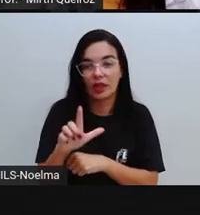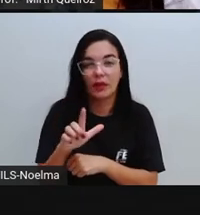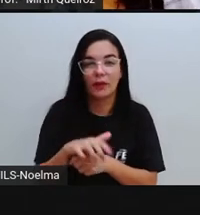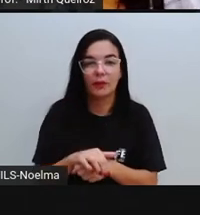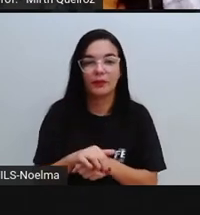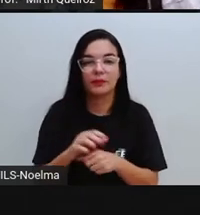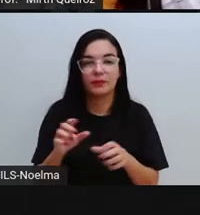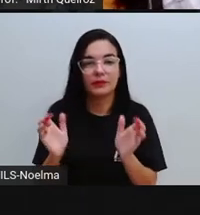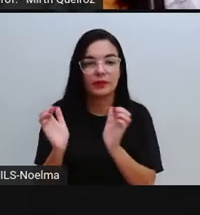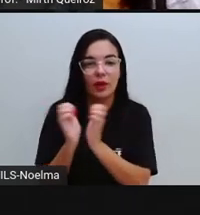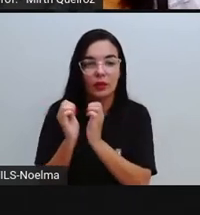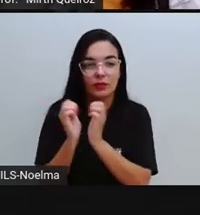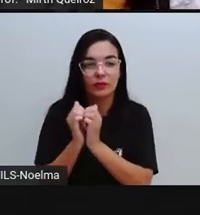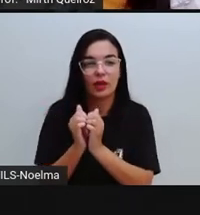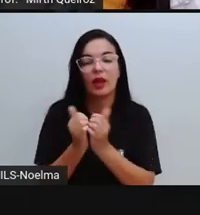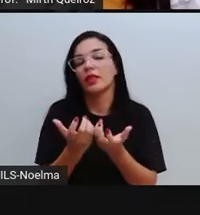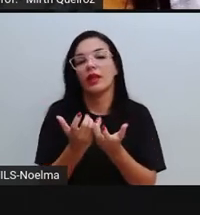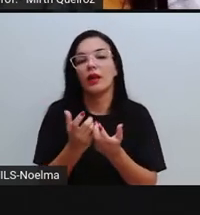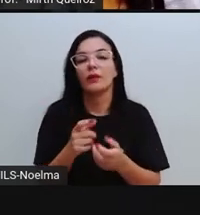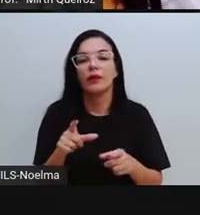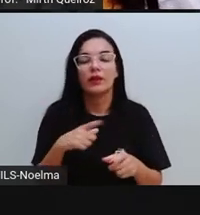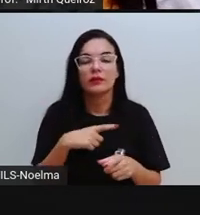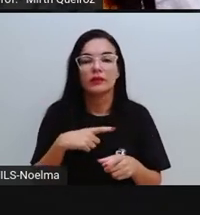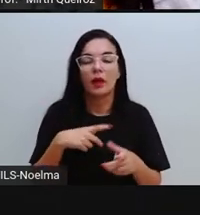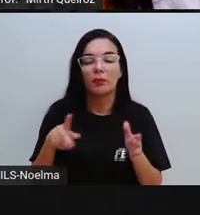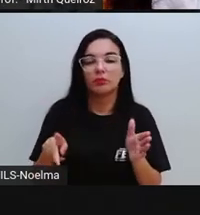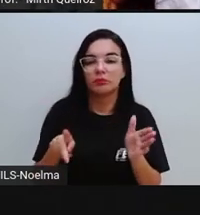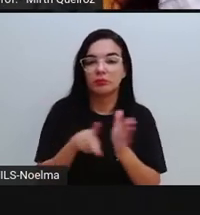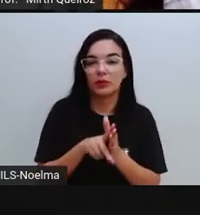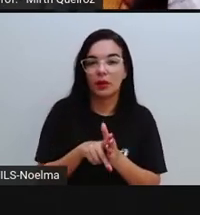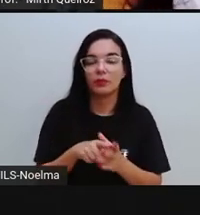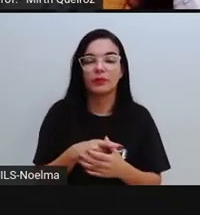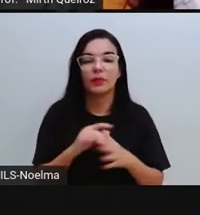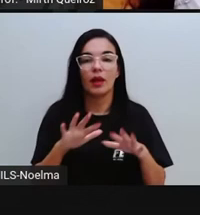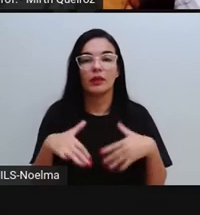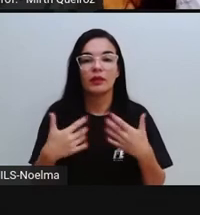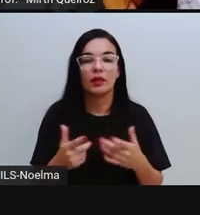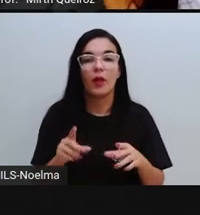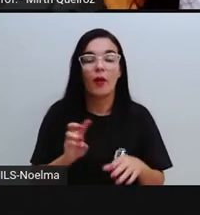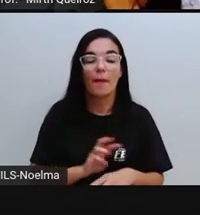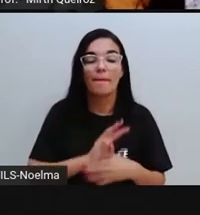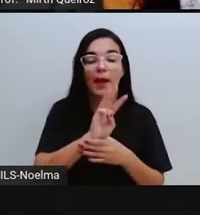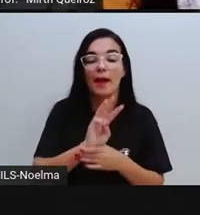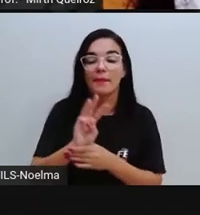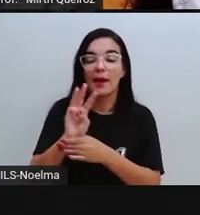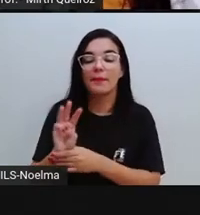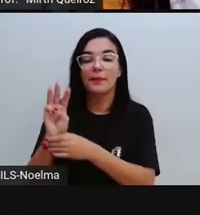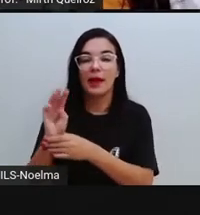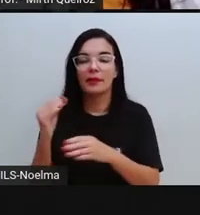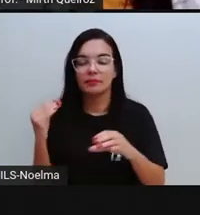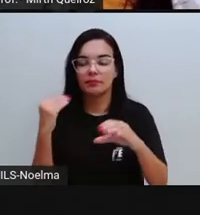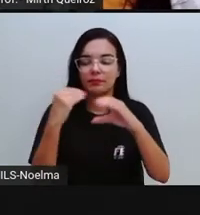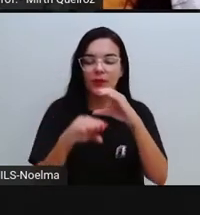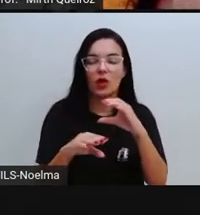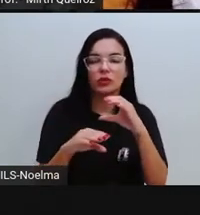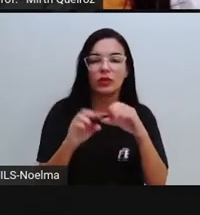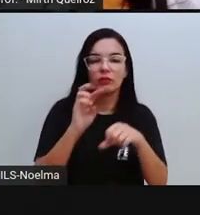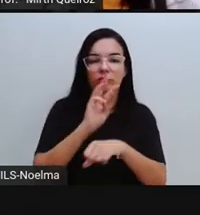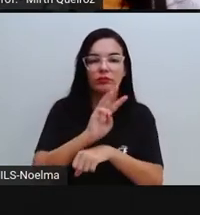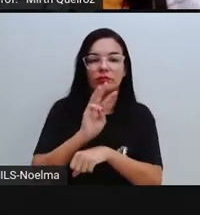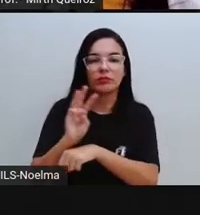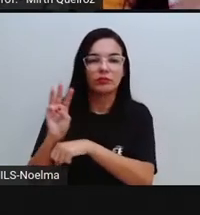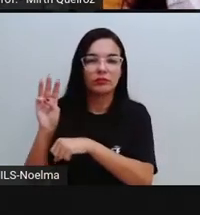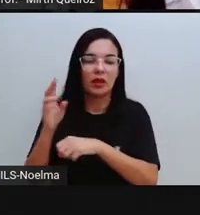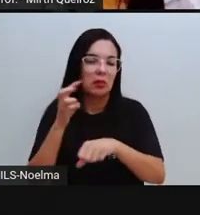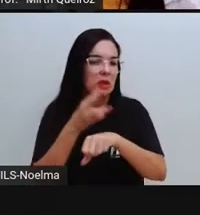Aos gêneros que esse jornal possui. geralmente se coloca o link, né? Em uma rede social e ali vai passando, as